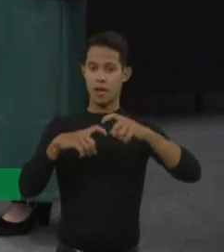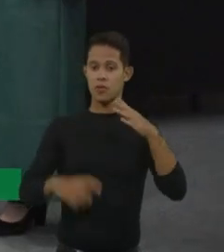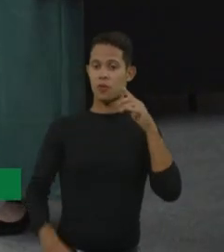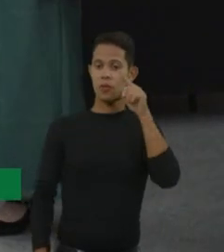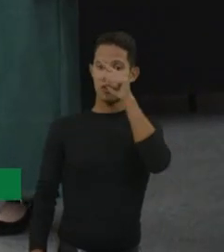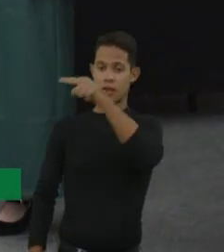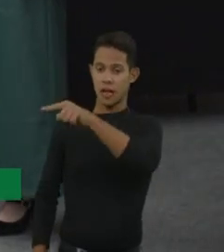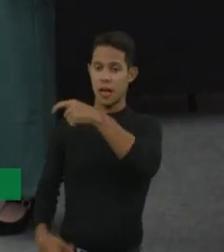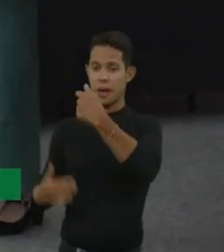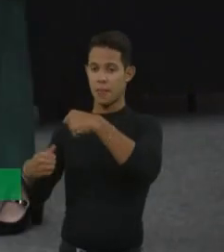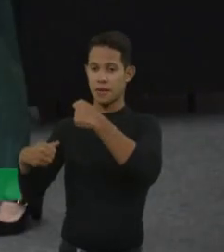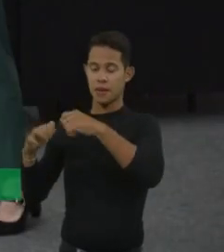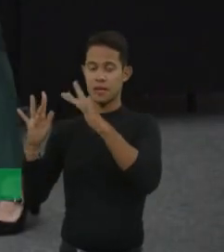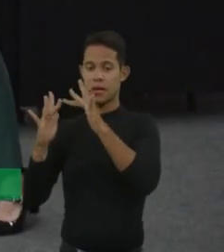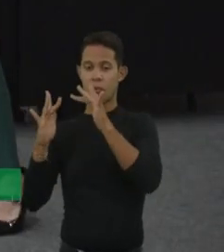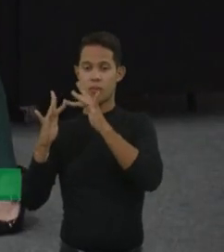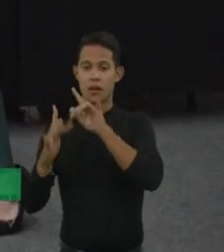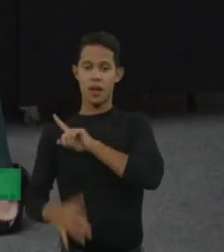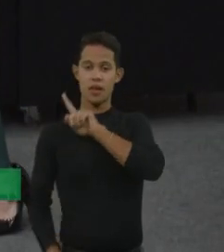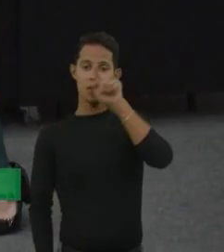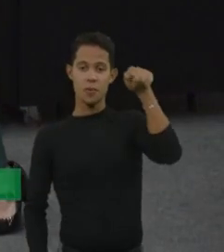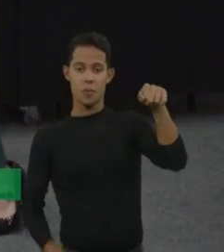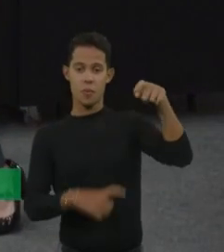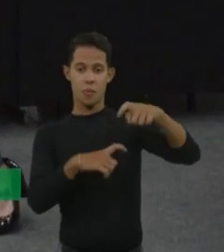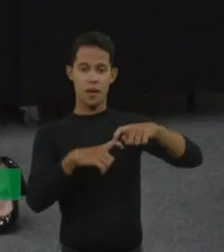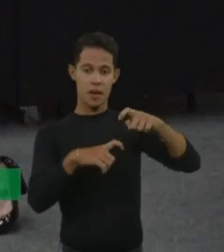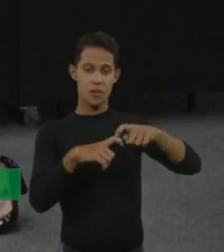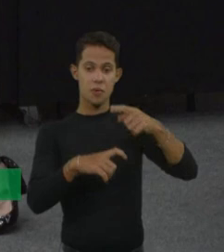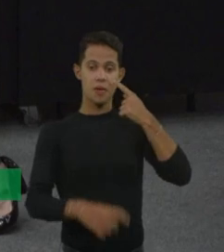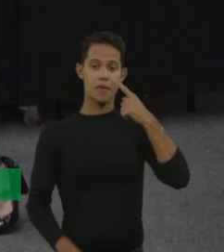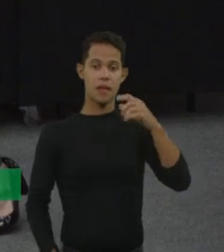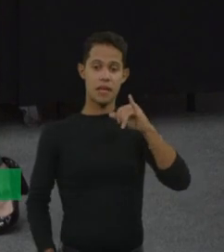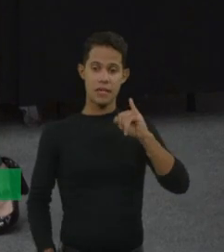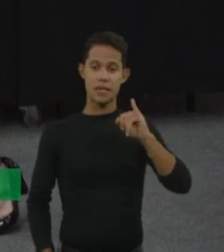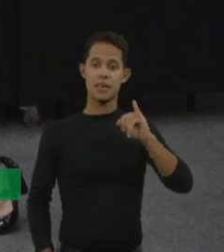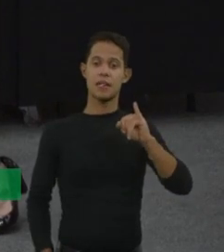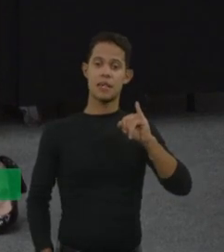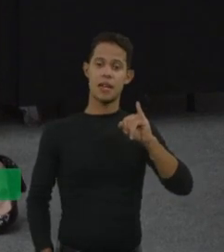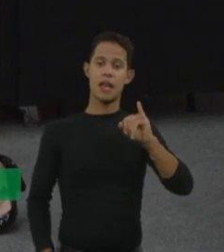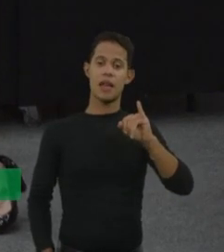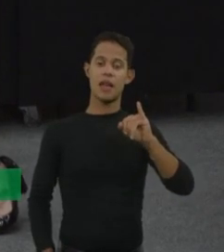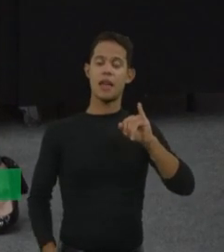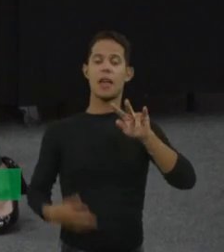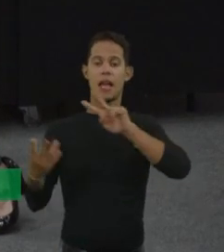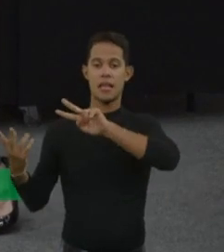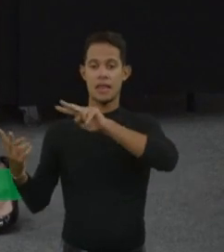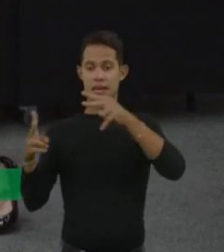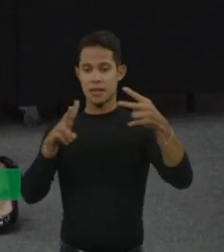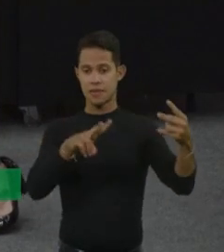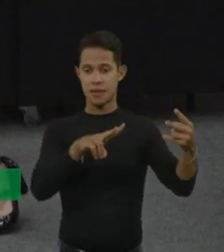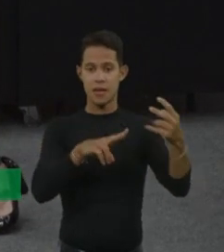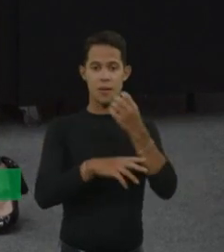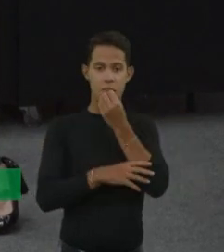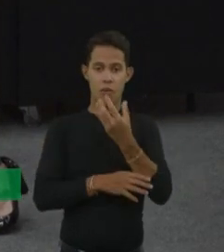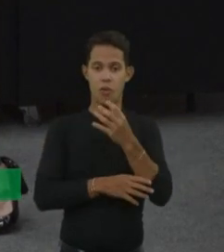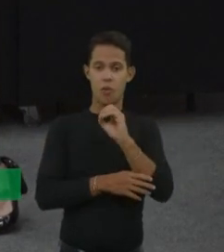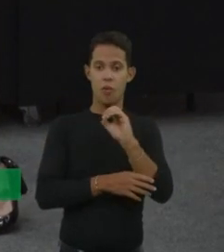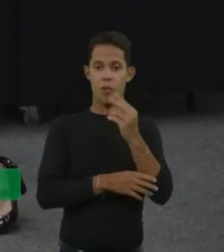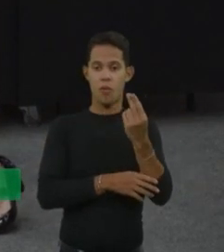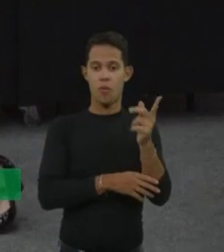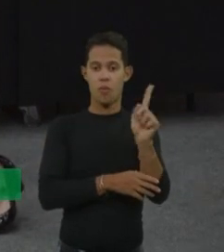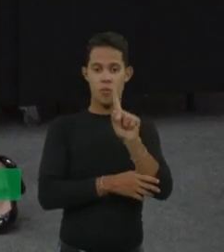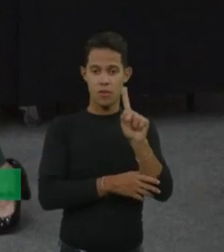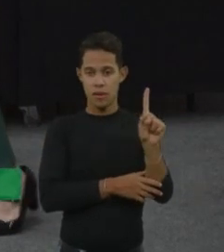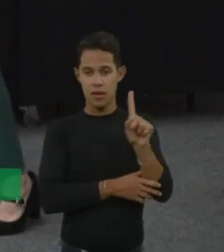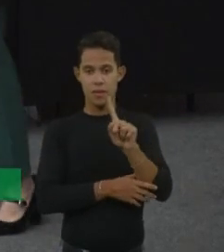em contato com o médico do infantil e tem que ver se realmente vale a pena a transferência, porque a gente está com uma superlotação. for